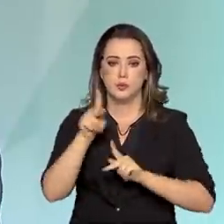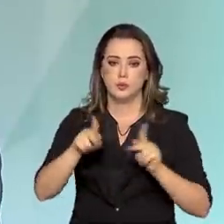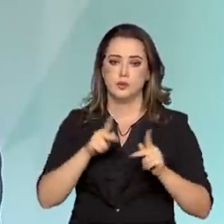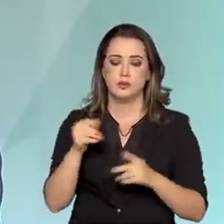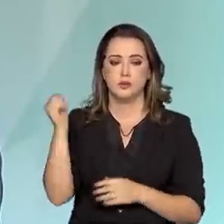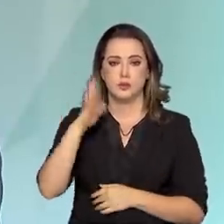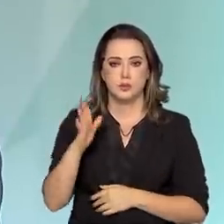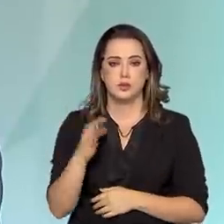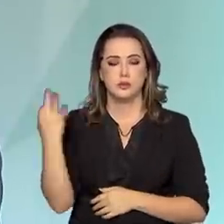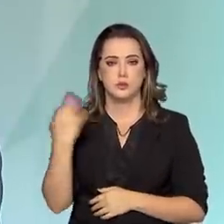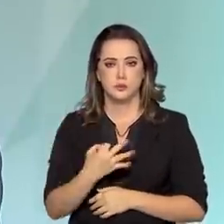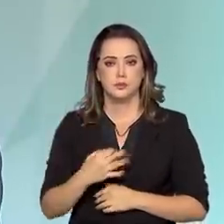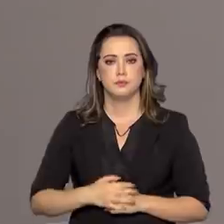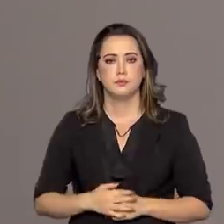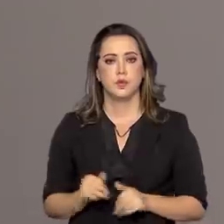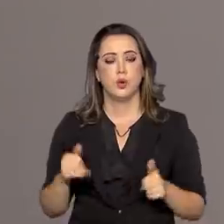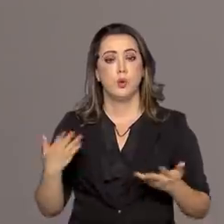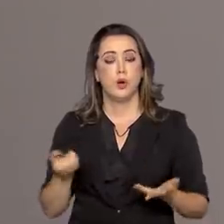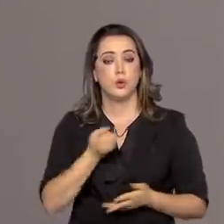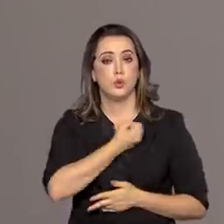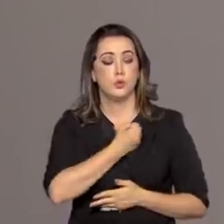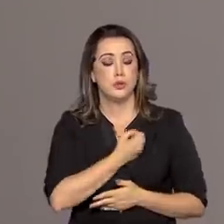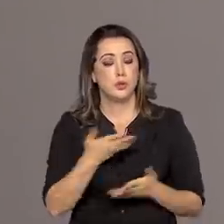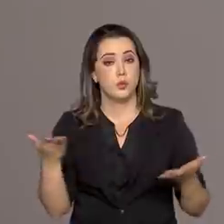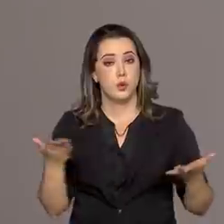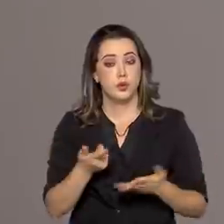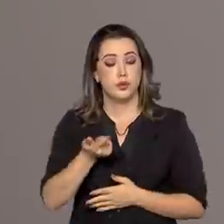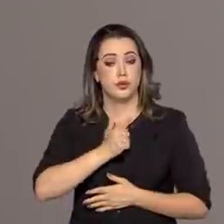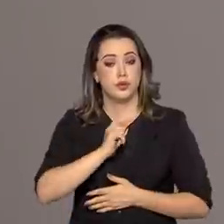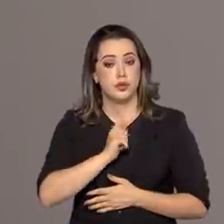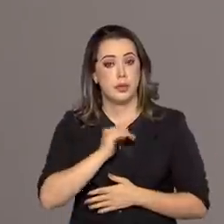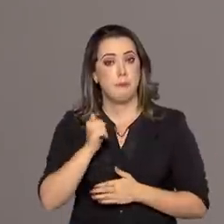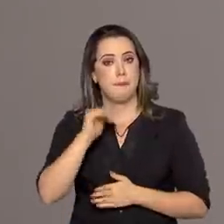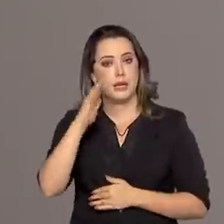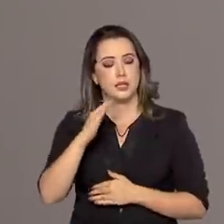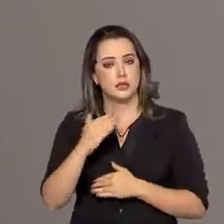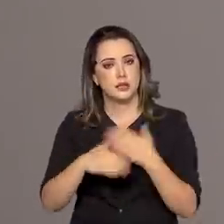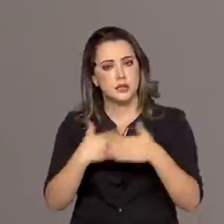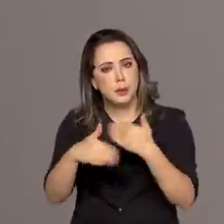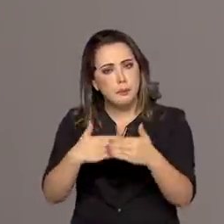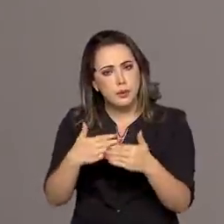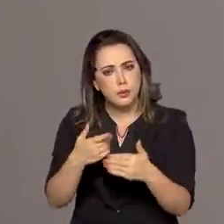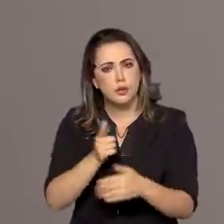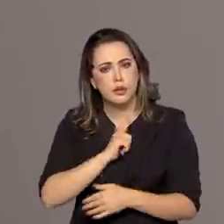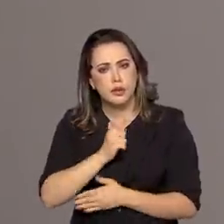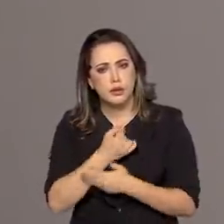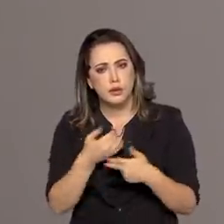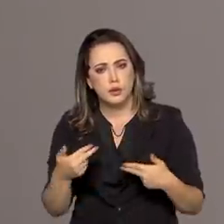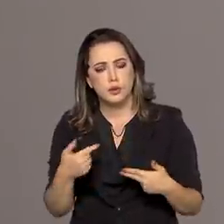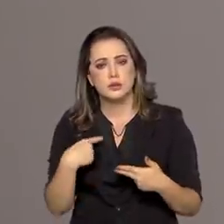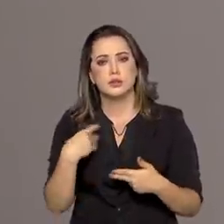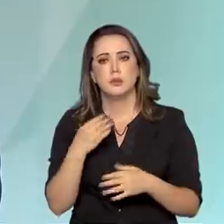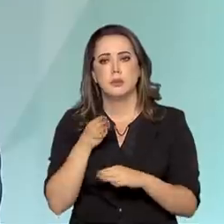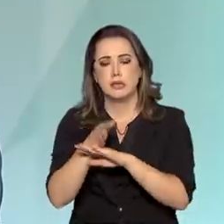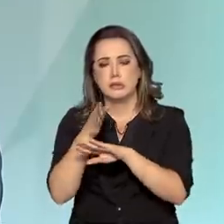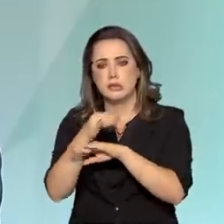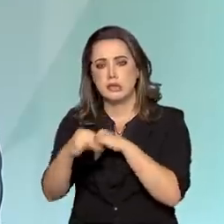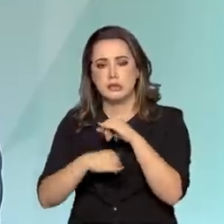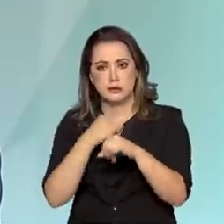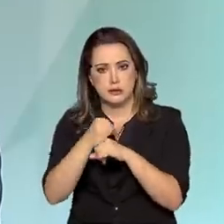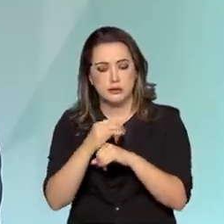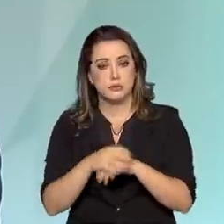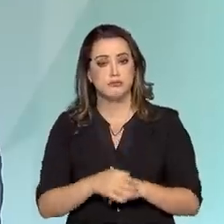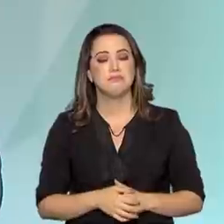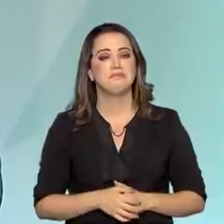grande êxito. E qual é volume que a gente tem digitalizado e tem mais caminho aí pela frente? Muita coisa ainda para tornar digital? É, o caminho é